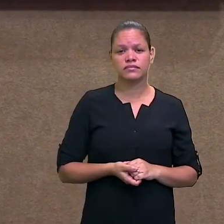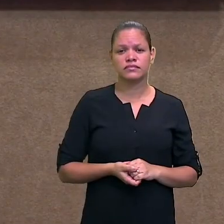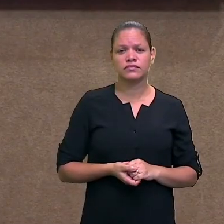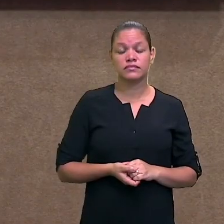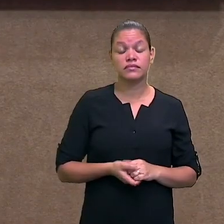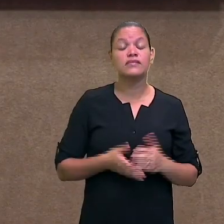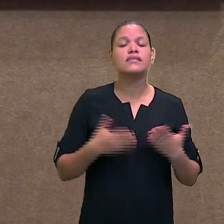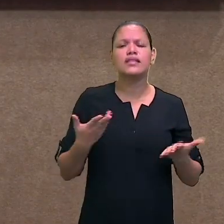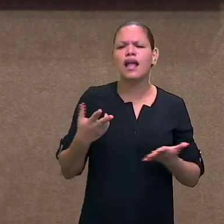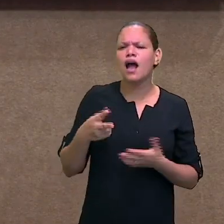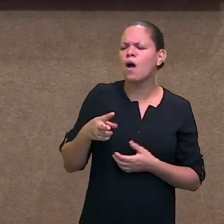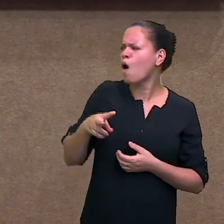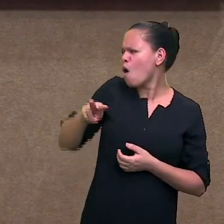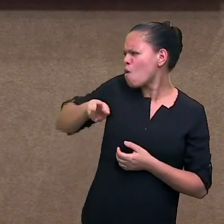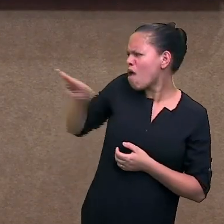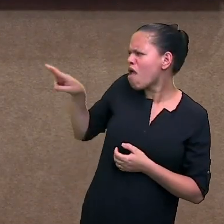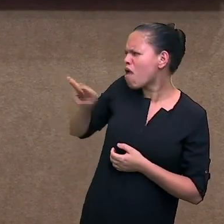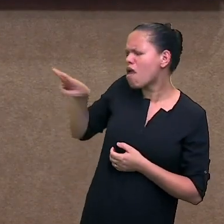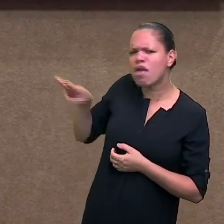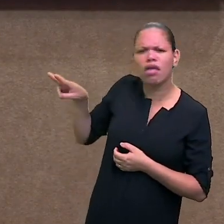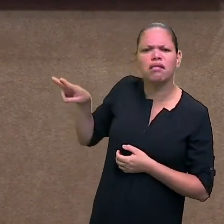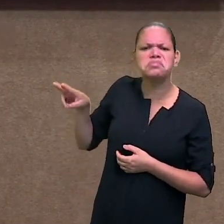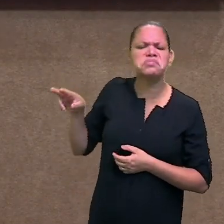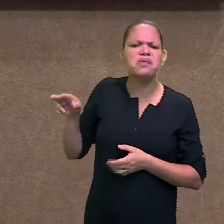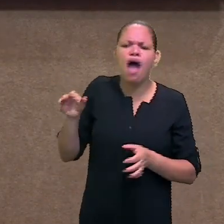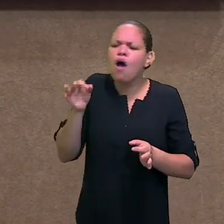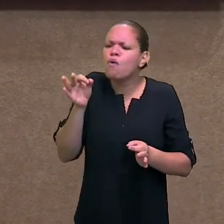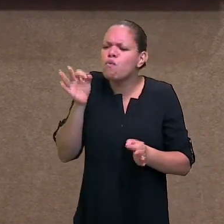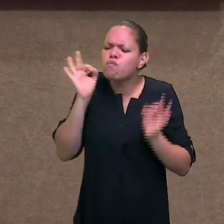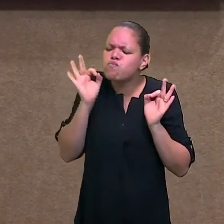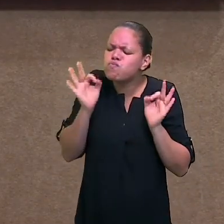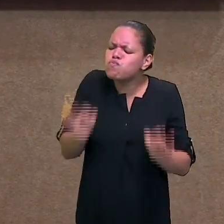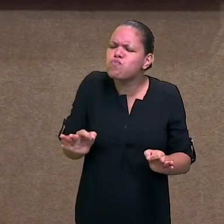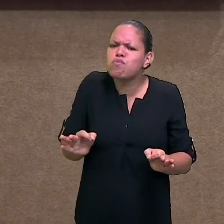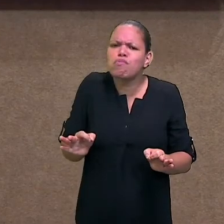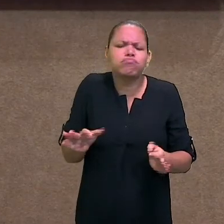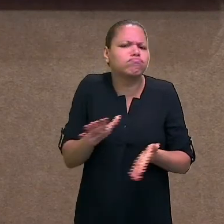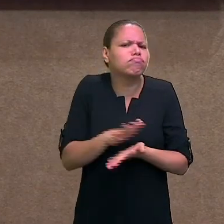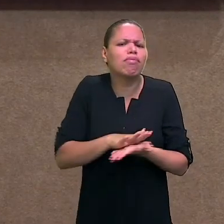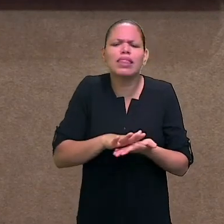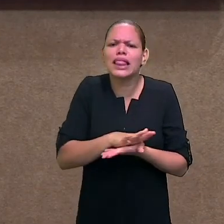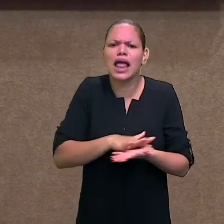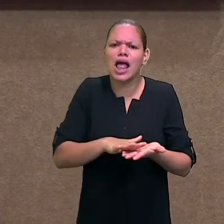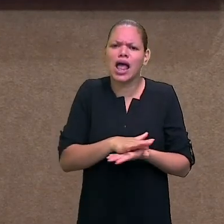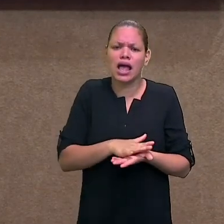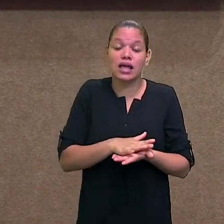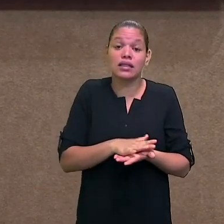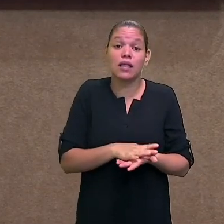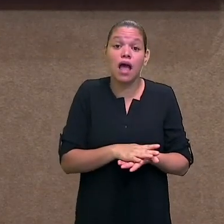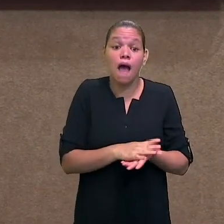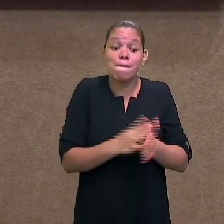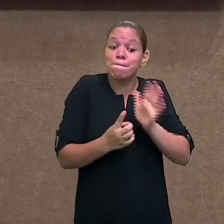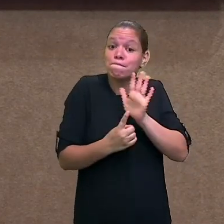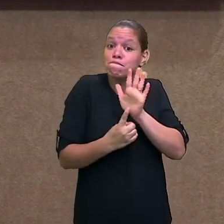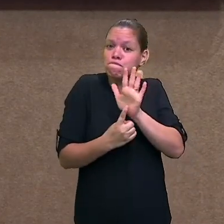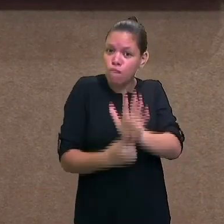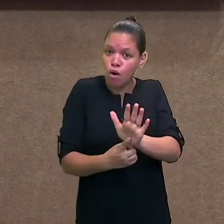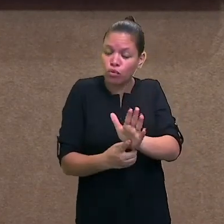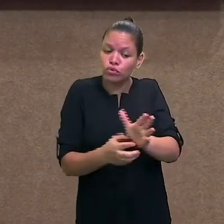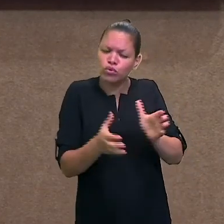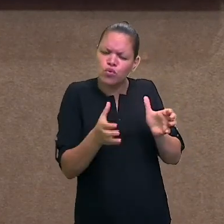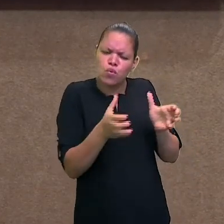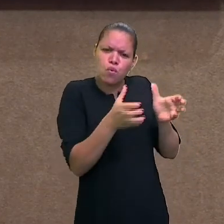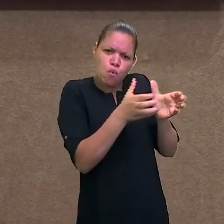Então, eles não têm tanta afirmativa. Eles jogam mais no plural. Então, fica uma sequência somente